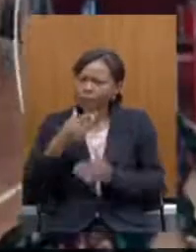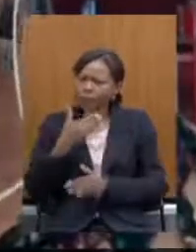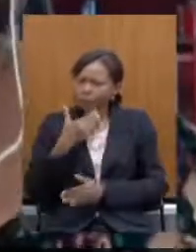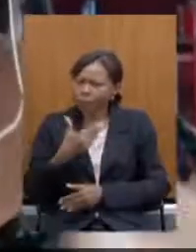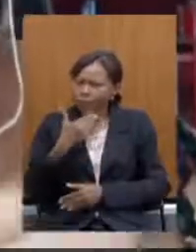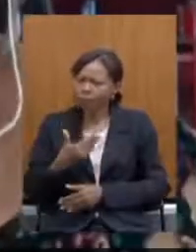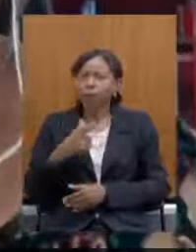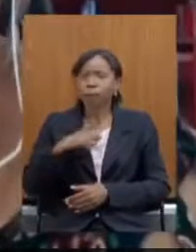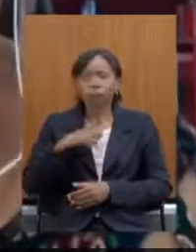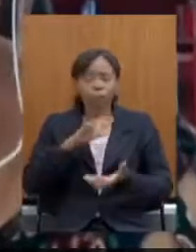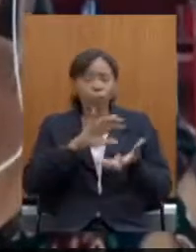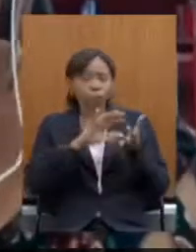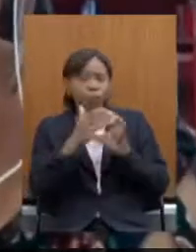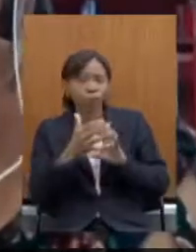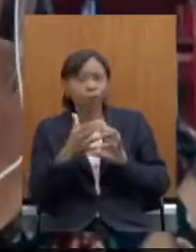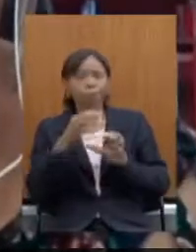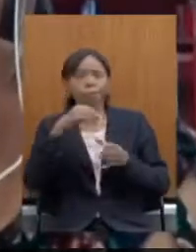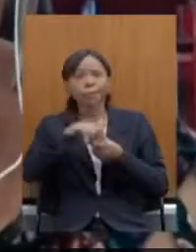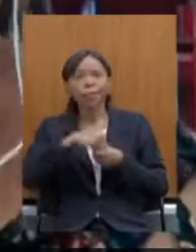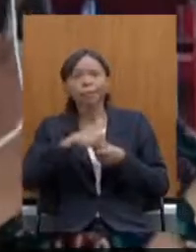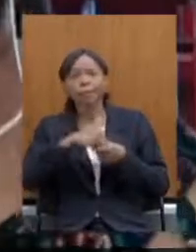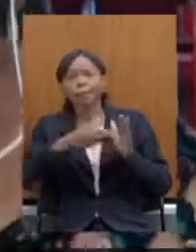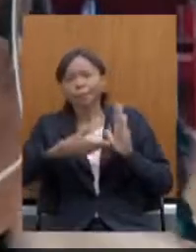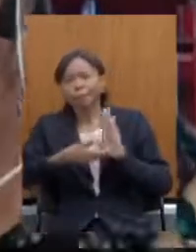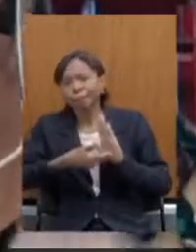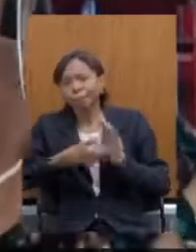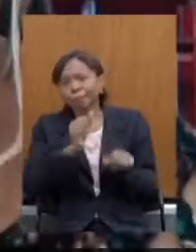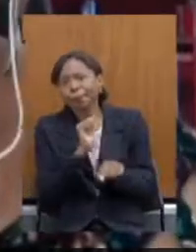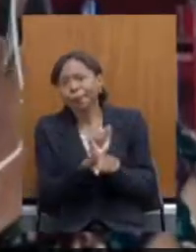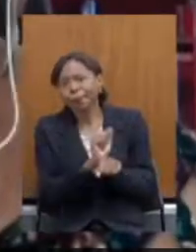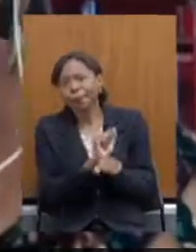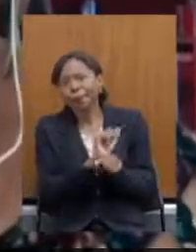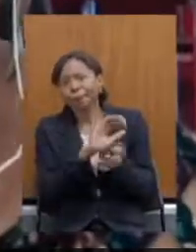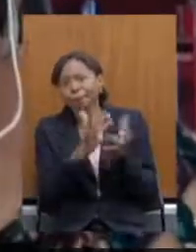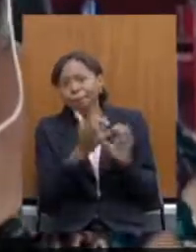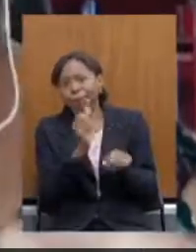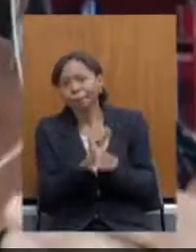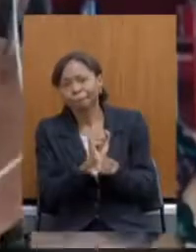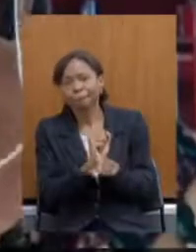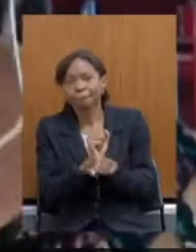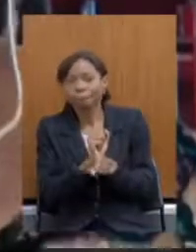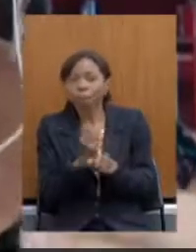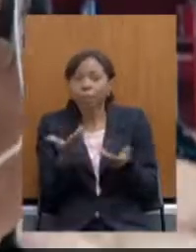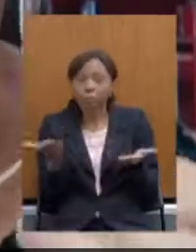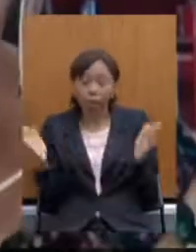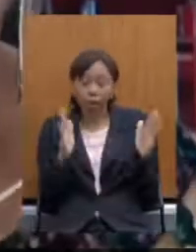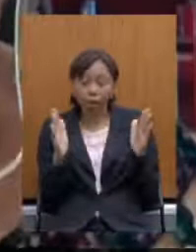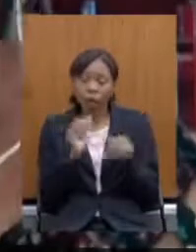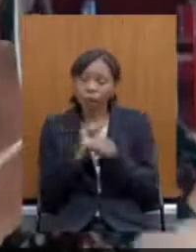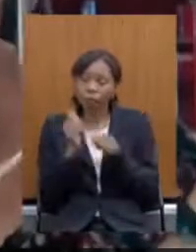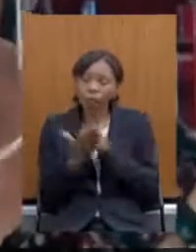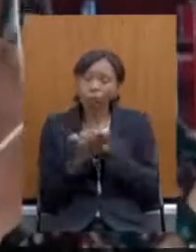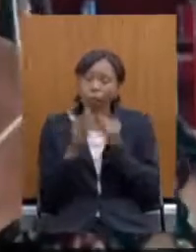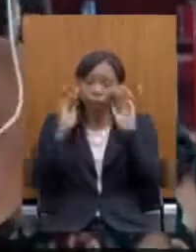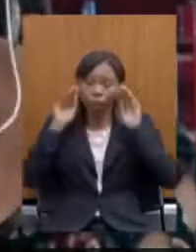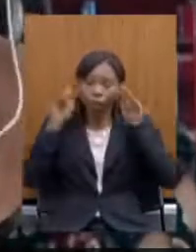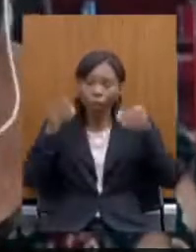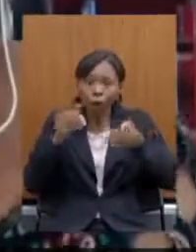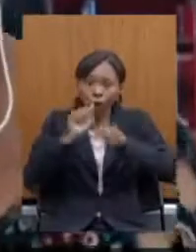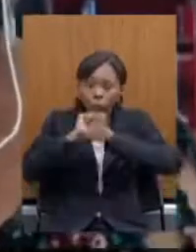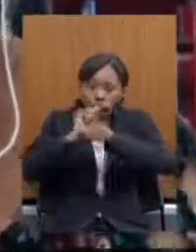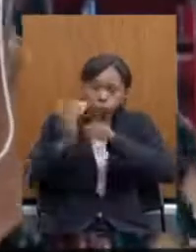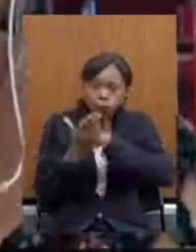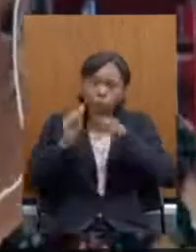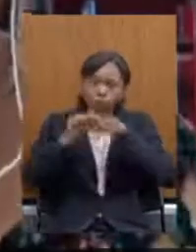reforma que está parada na Câmara dos Deputados e nessa questão de pandemia nós temos que focar na questão da pandemia